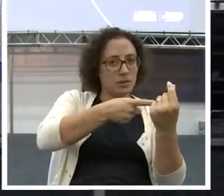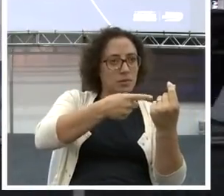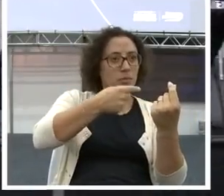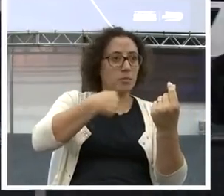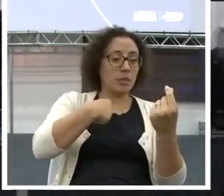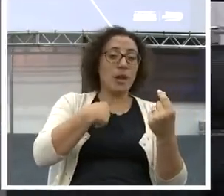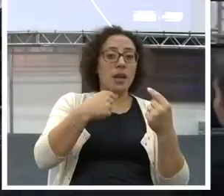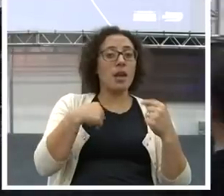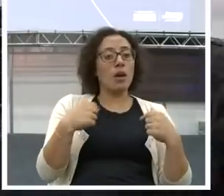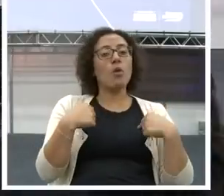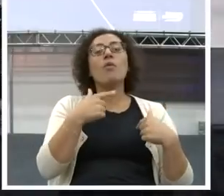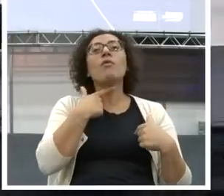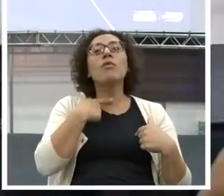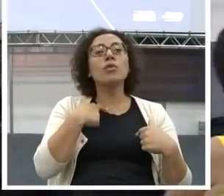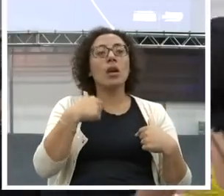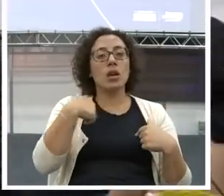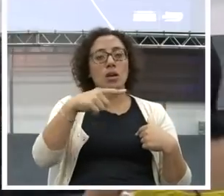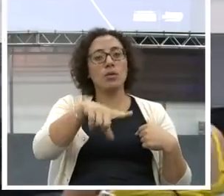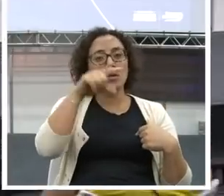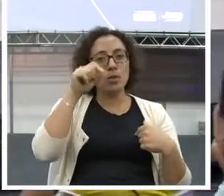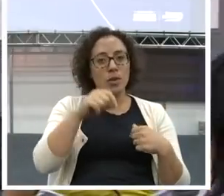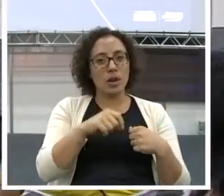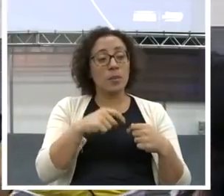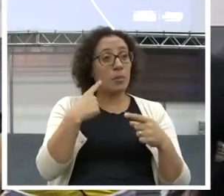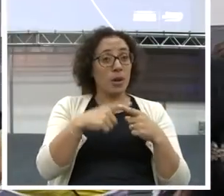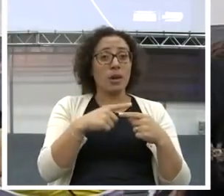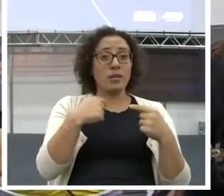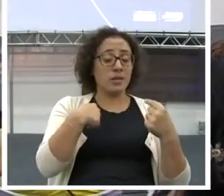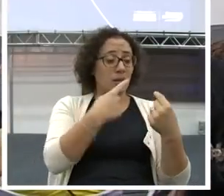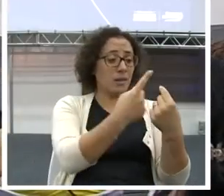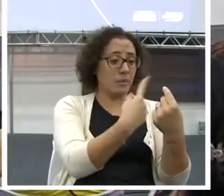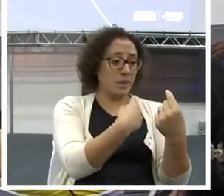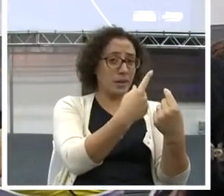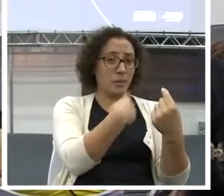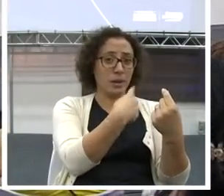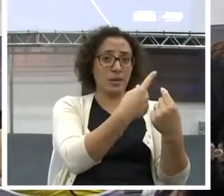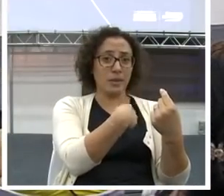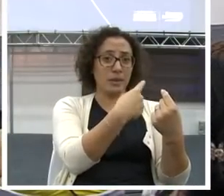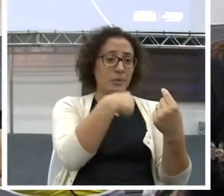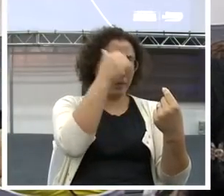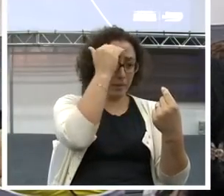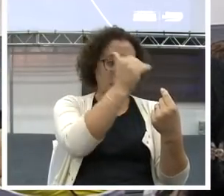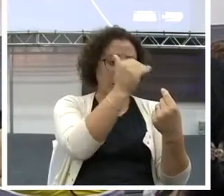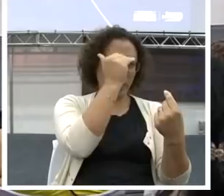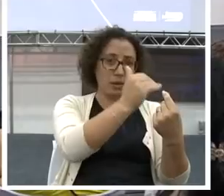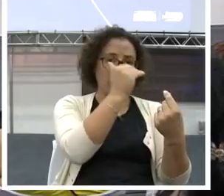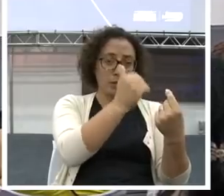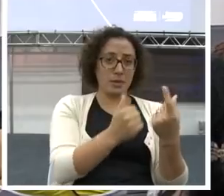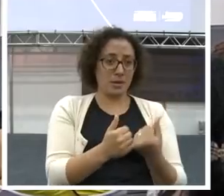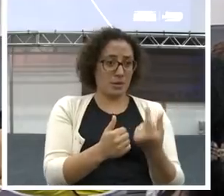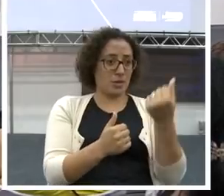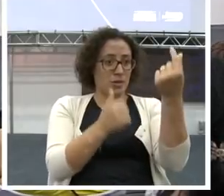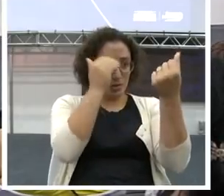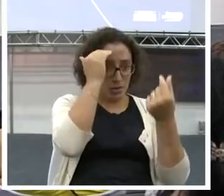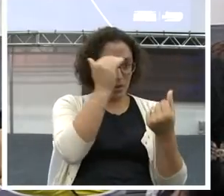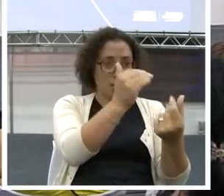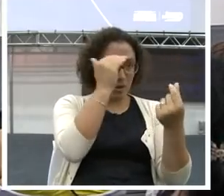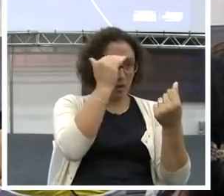Quando você é dependente do dinheiro, é ele que te governa. Você tem um patrão que se chama dinheiro.